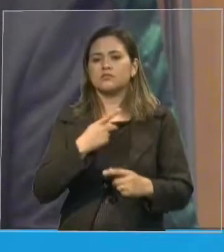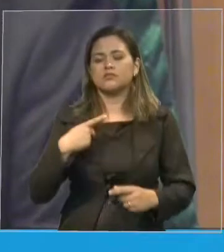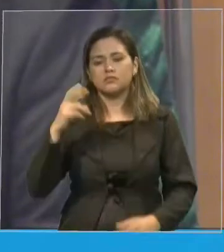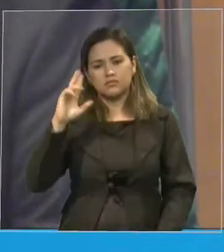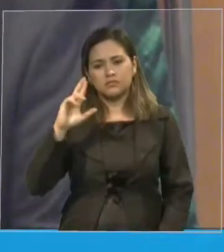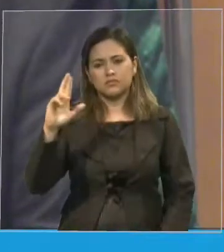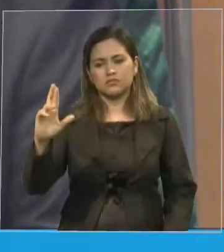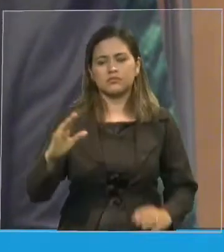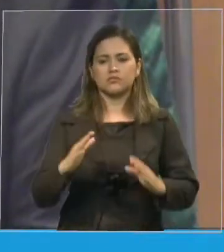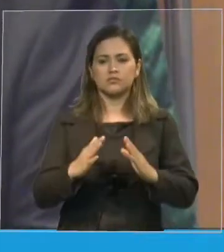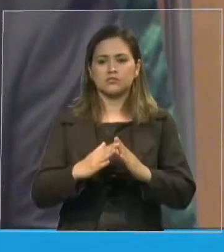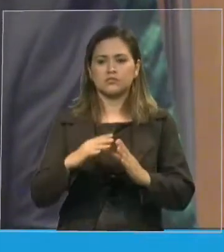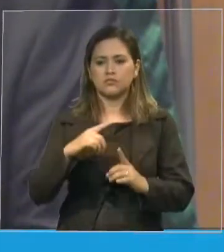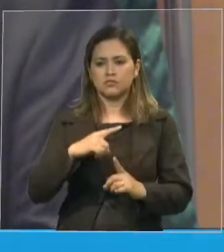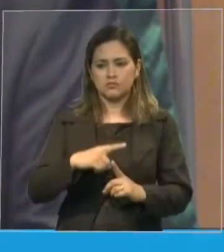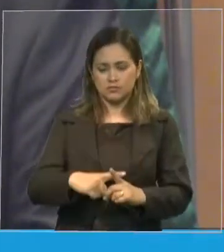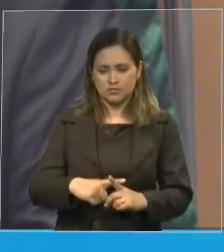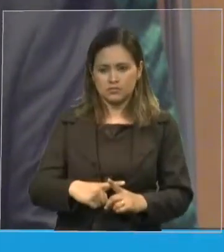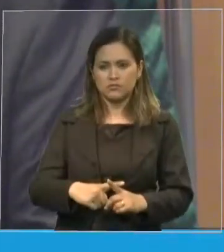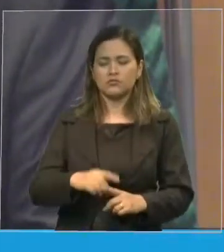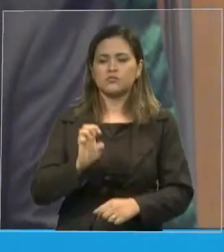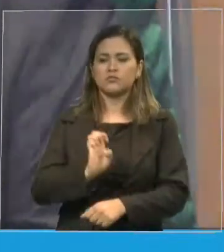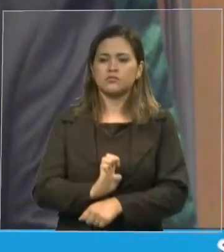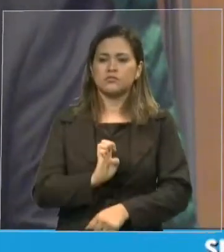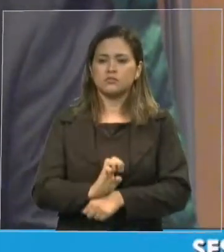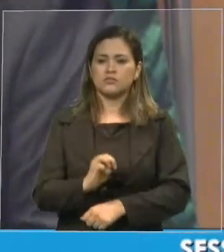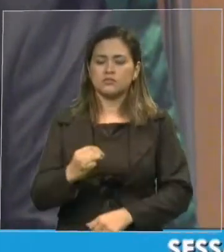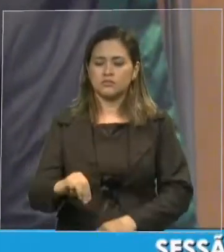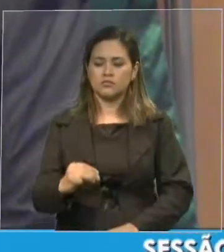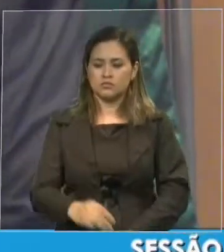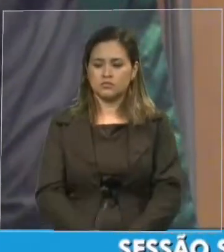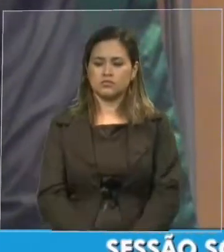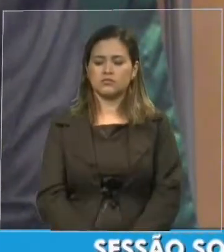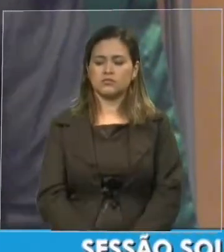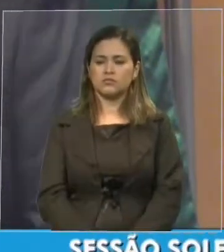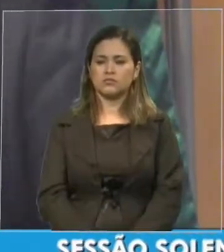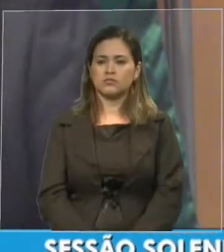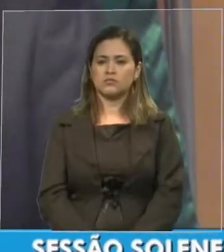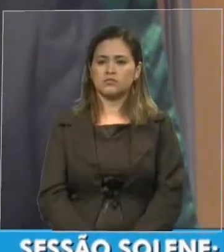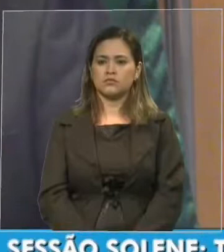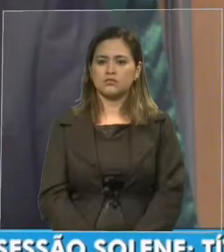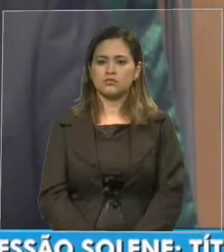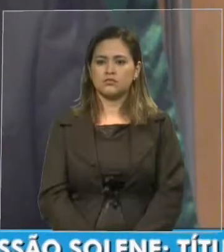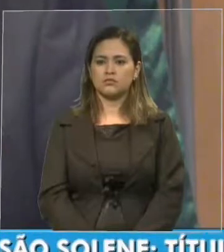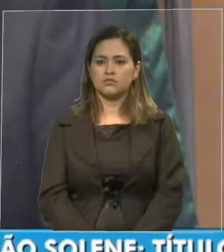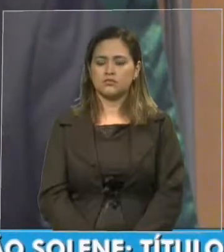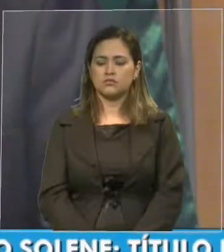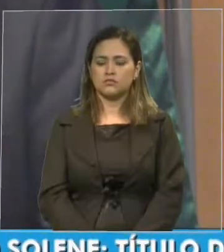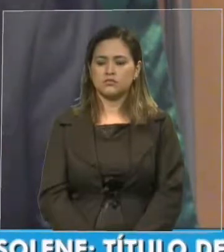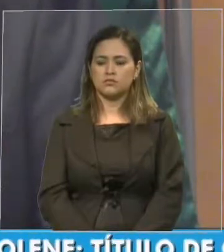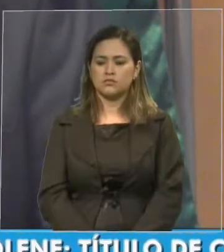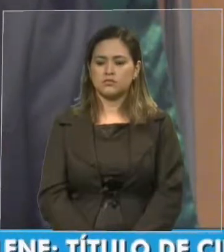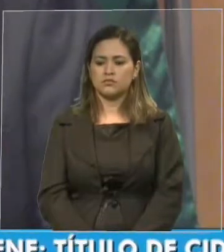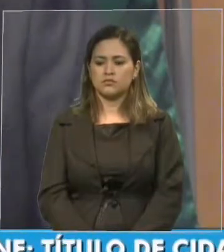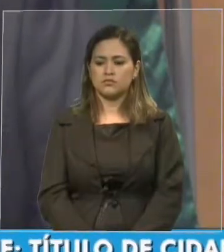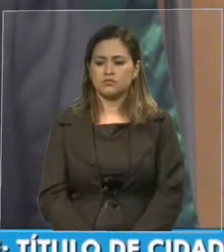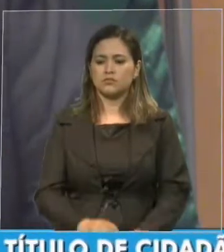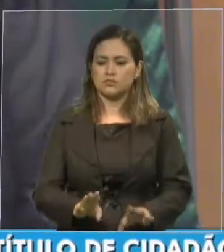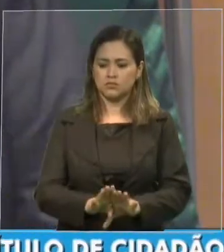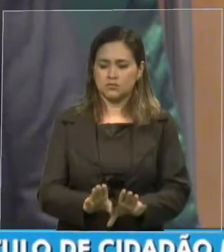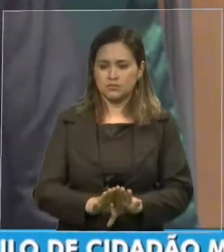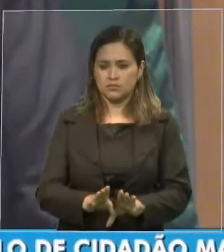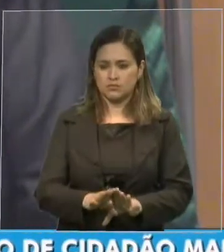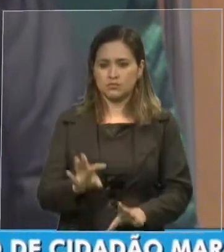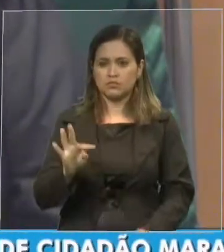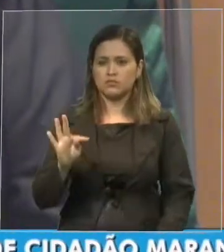igreja, nesse querido estado do Maranhão. Que bom. E, logicamente, ao tenente Vitório,